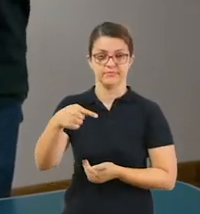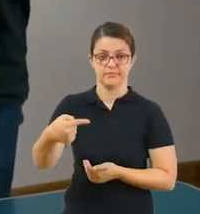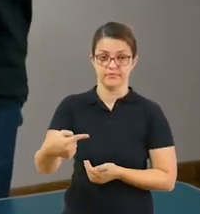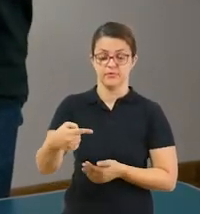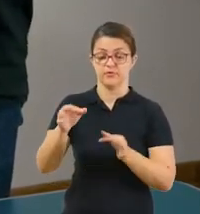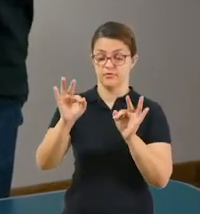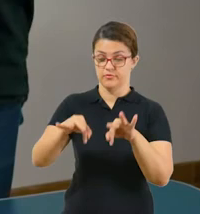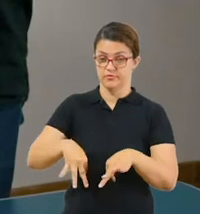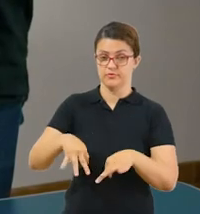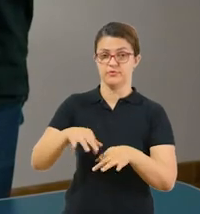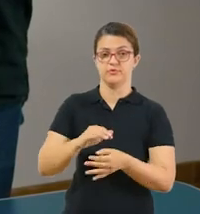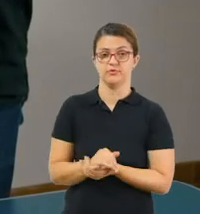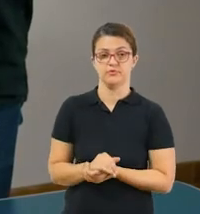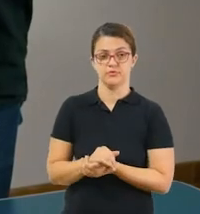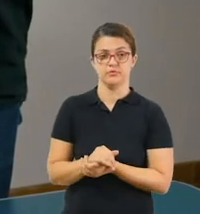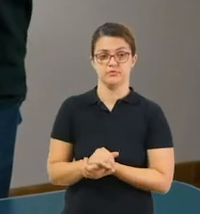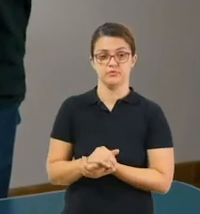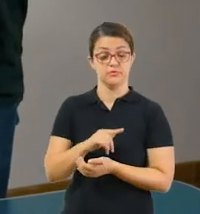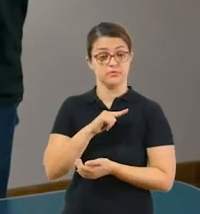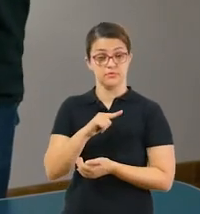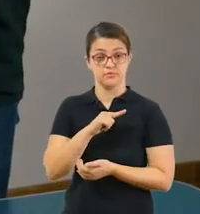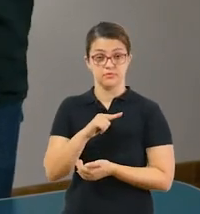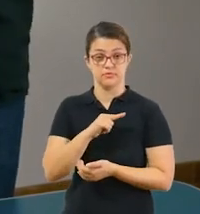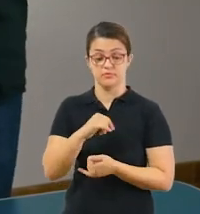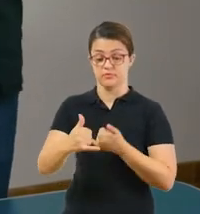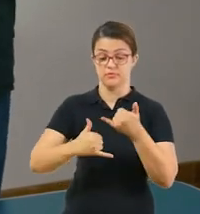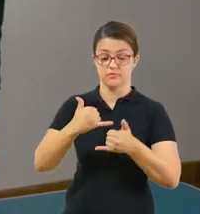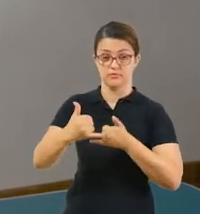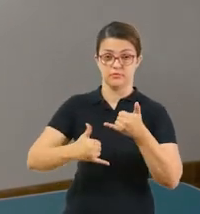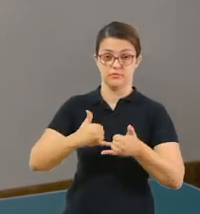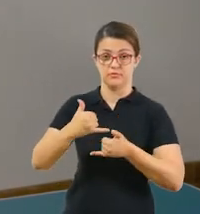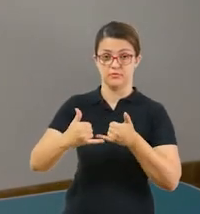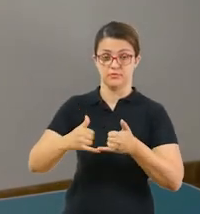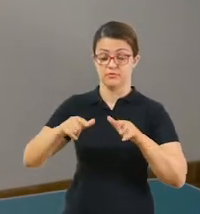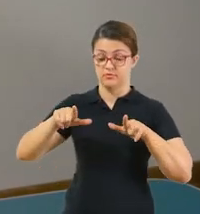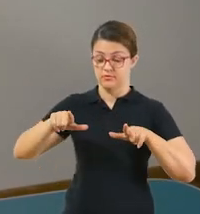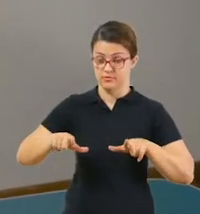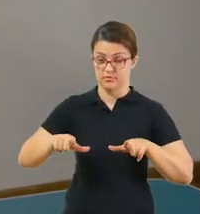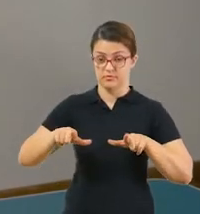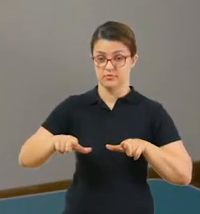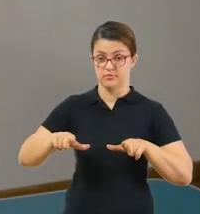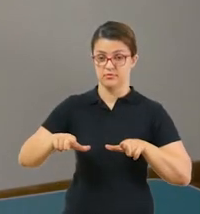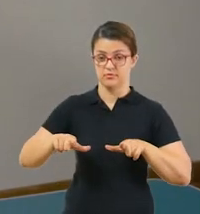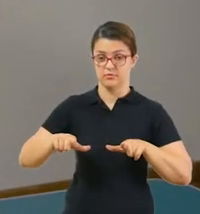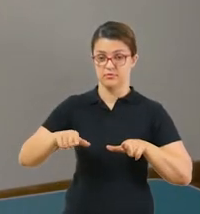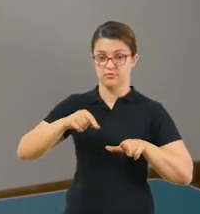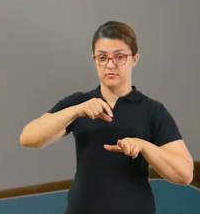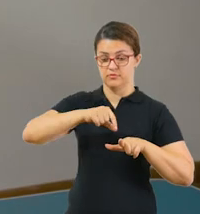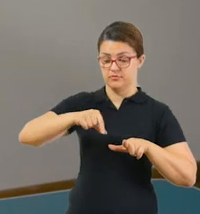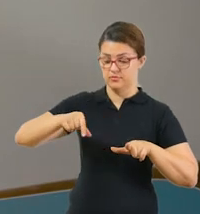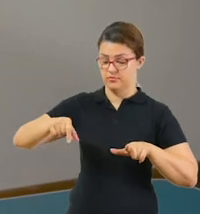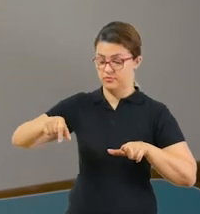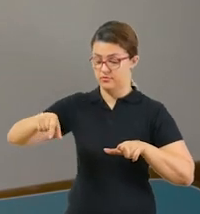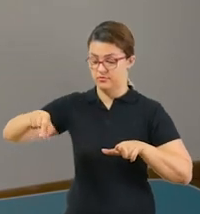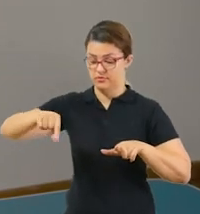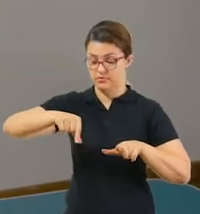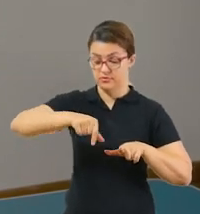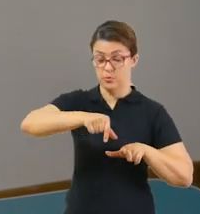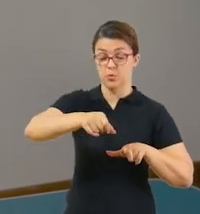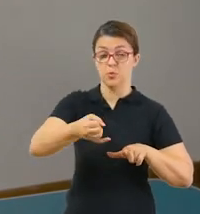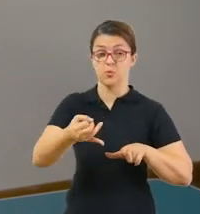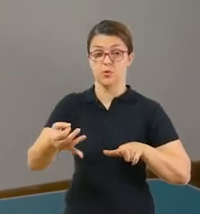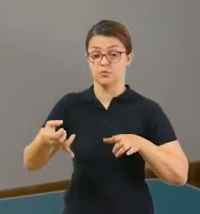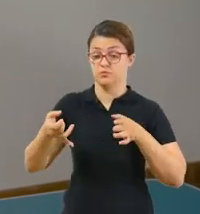chegando no final desses exercícios, nós teremos um joguinho de tabuleiro que vai trazer para vocês o jogo do quanto